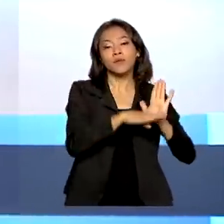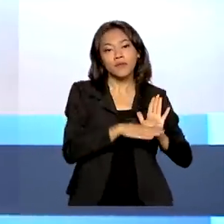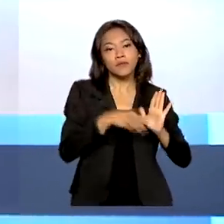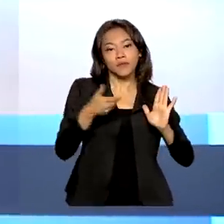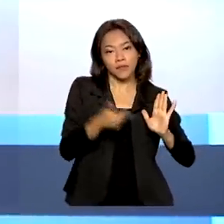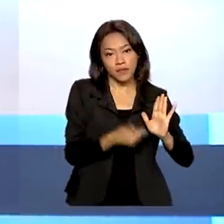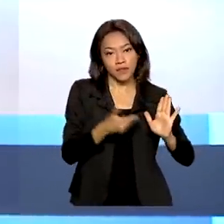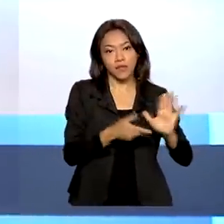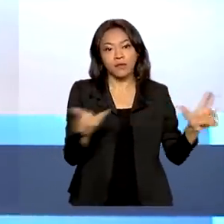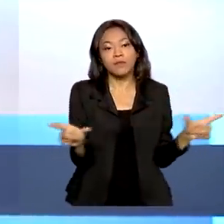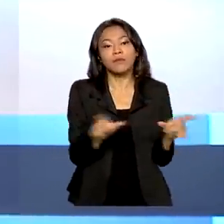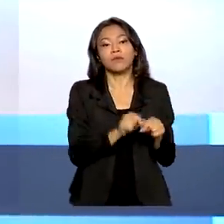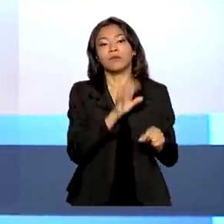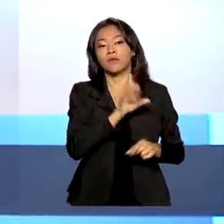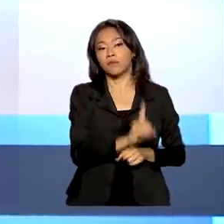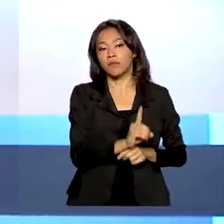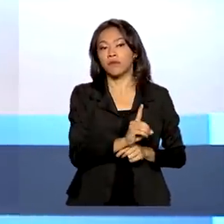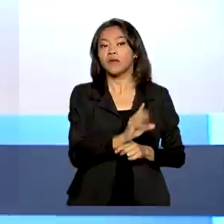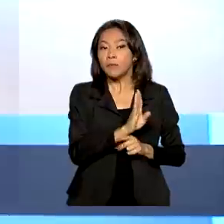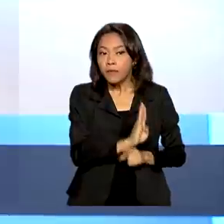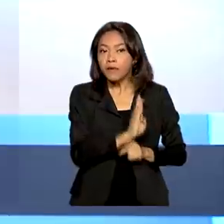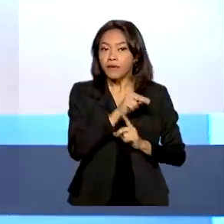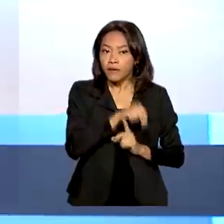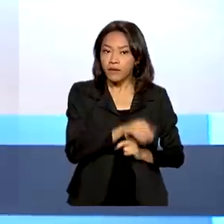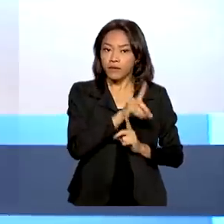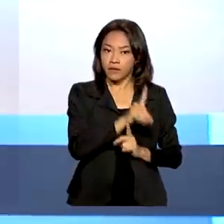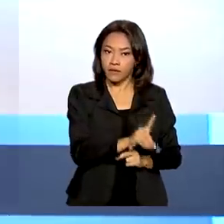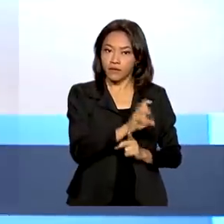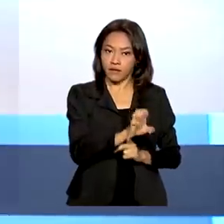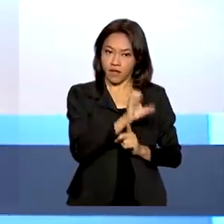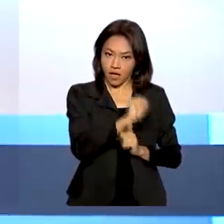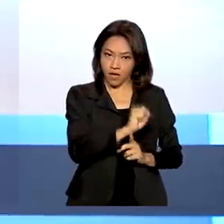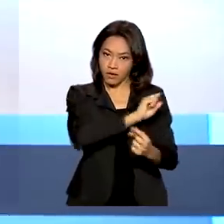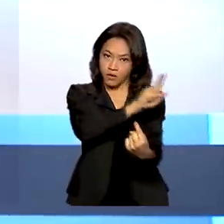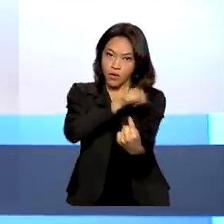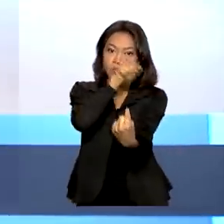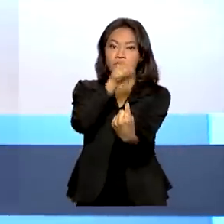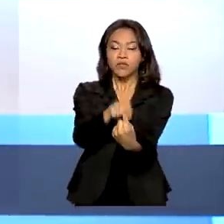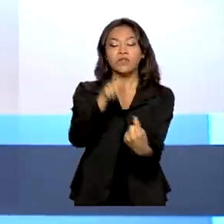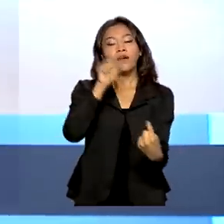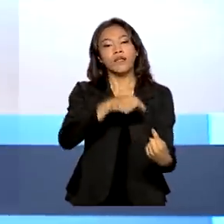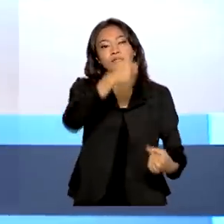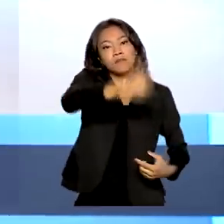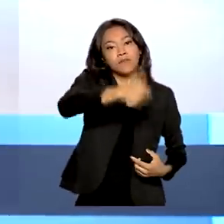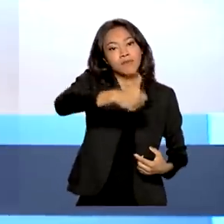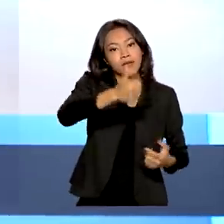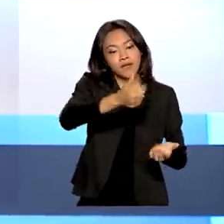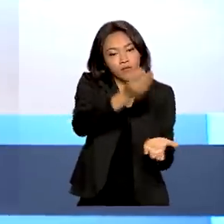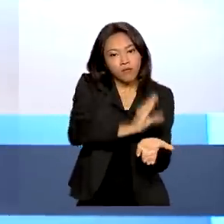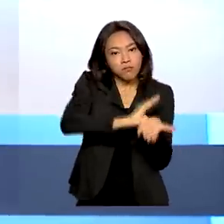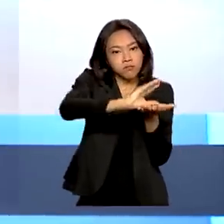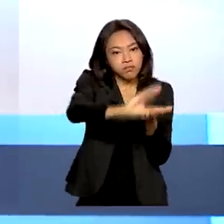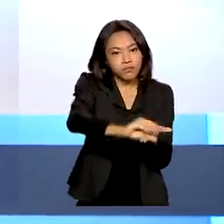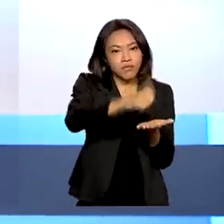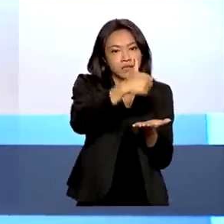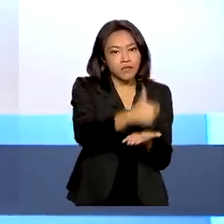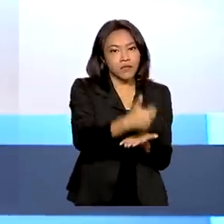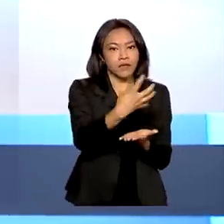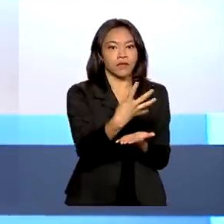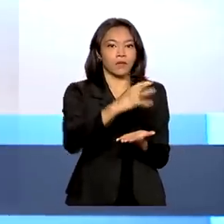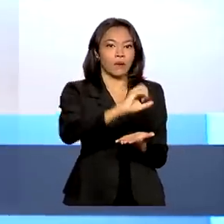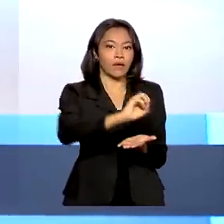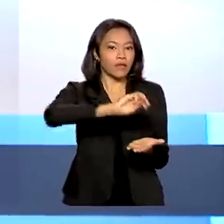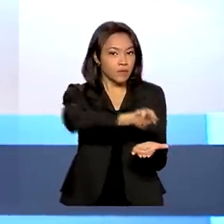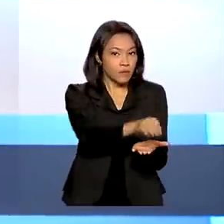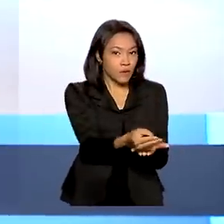Desenvolvimento Econômico e Social, o BNDES. A meta é investir nesta primeira etapa 140 milhões de